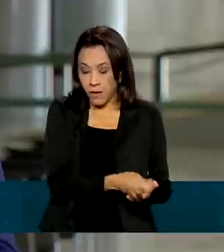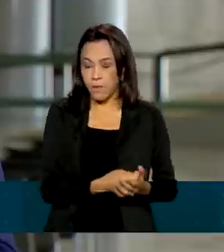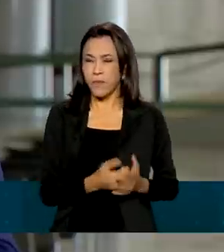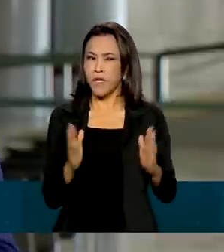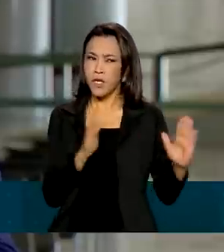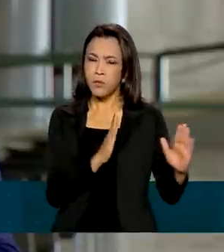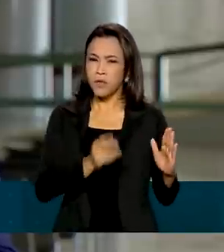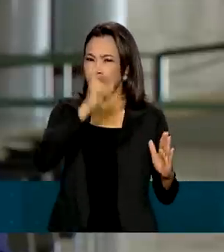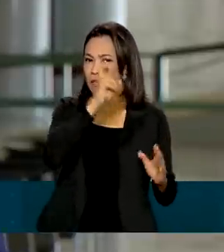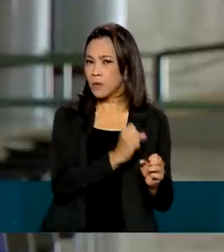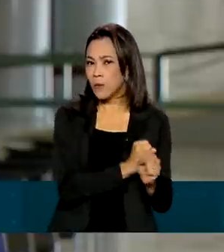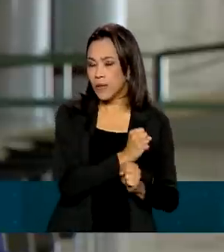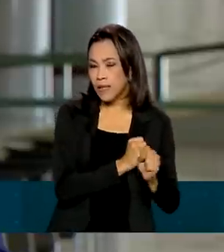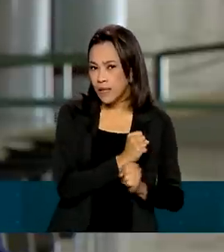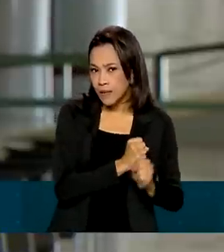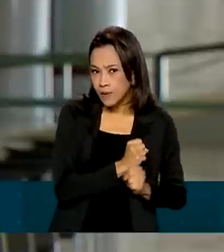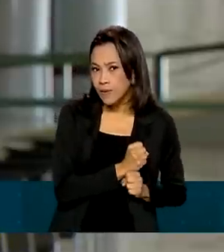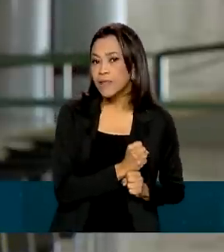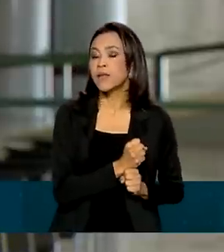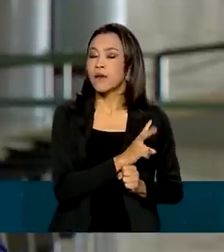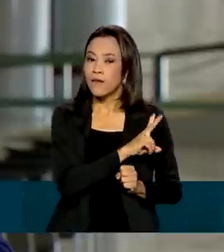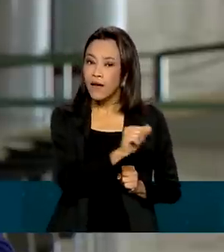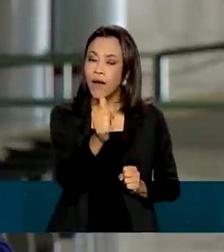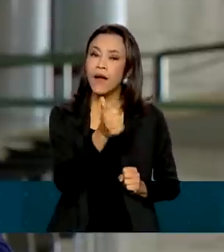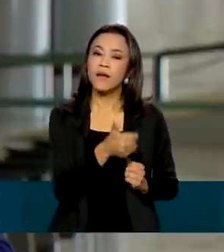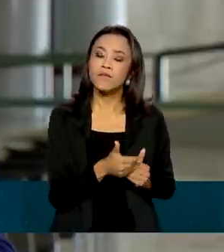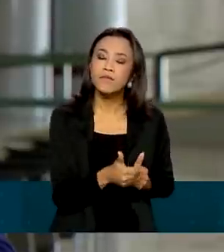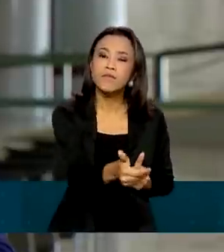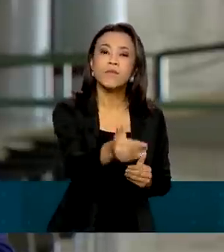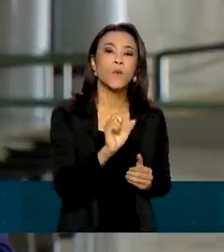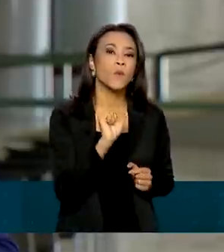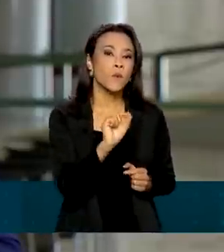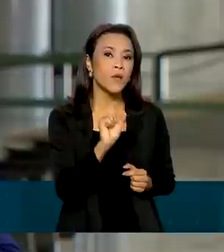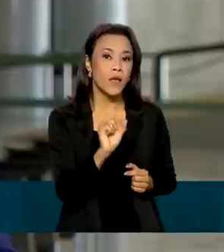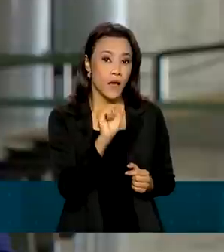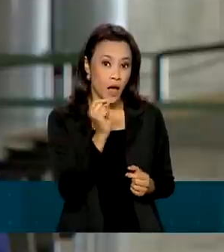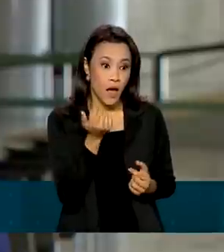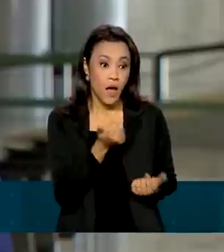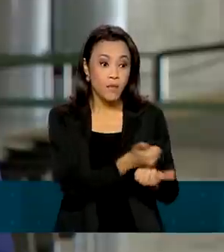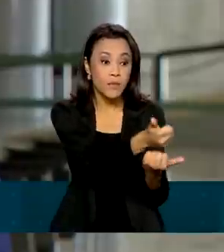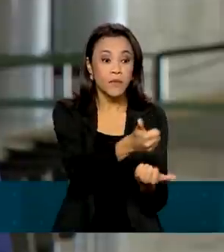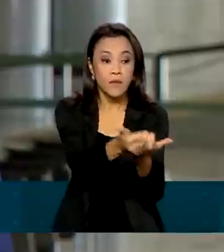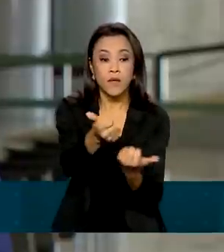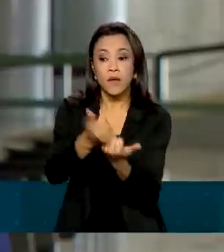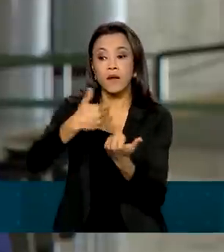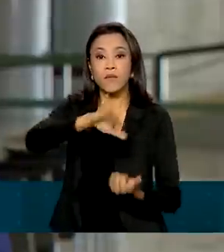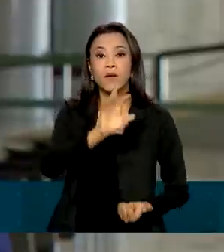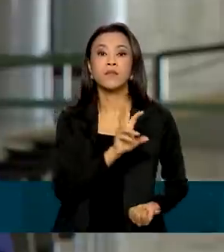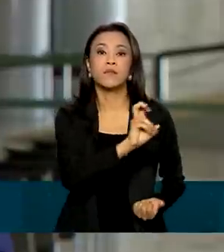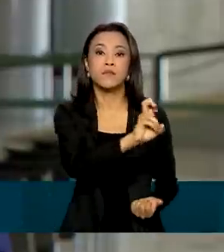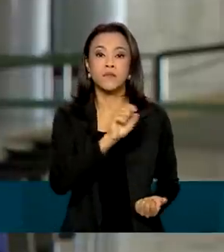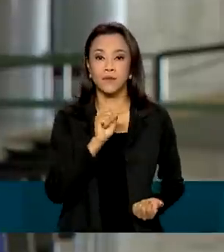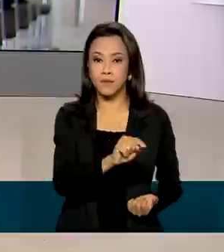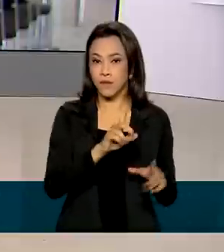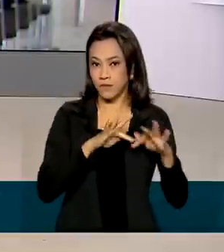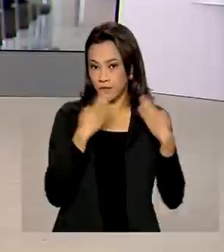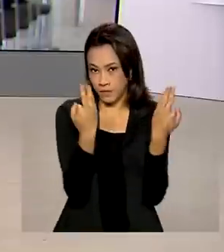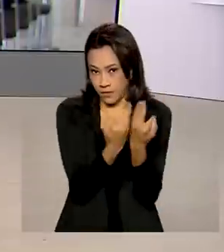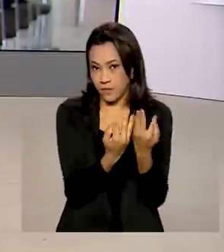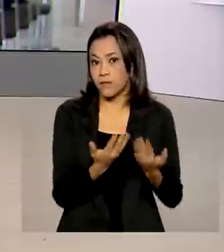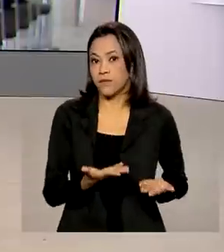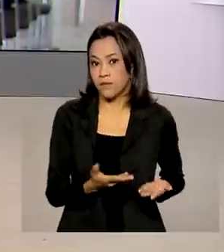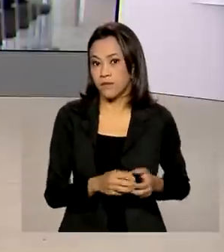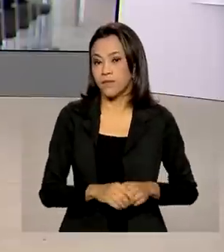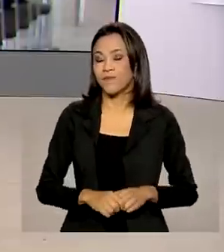benefício estiver em vigor, ele vai ajudar, vai auxiliar pelo menos mais de 5 mil famílias. É com você, Mara.